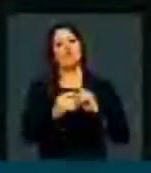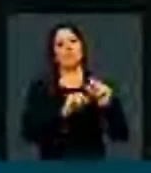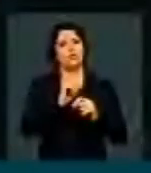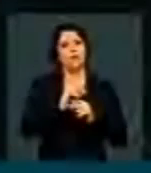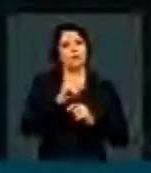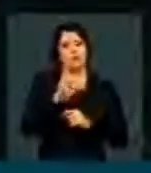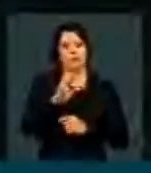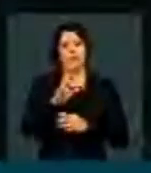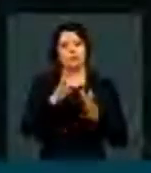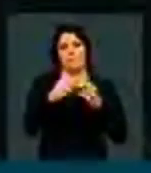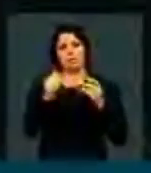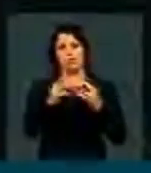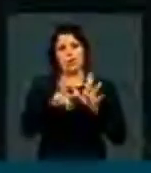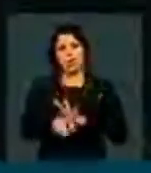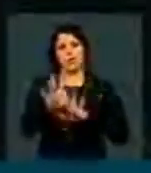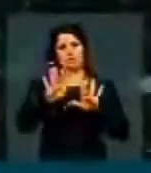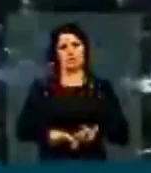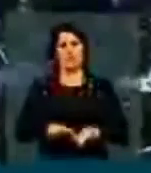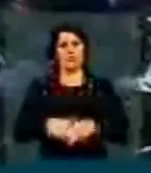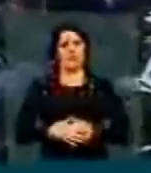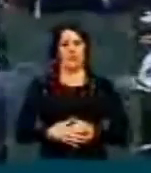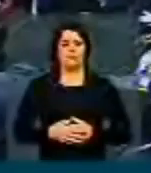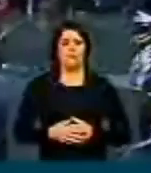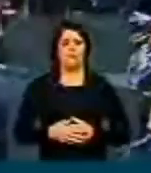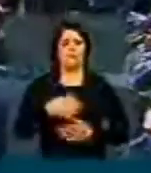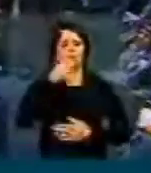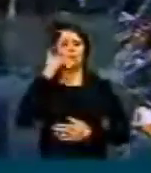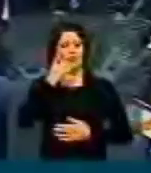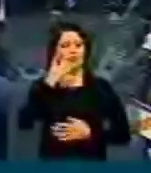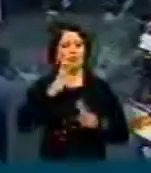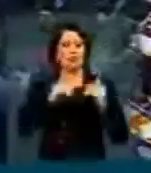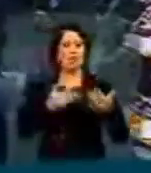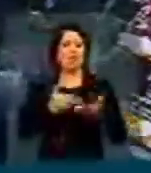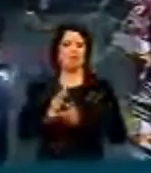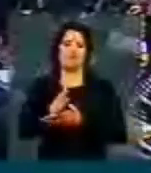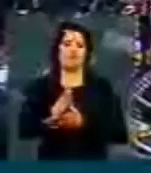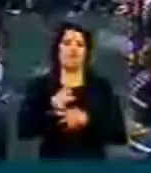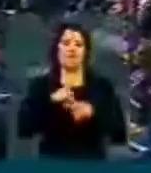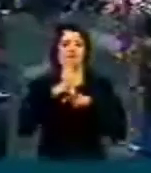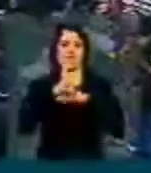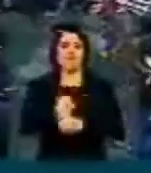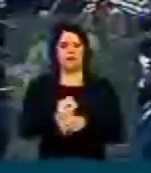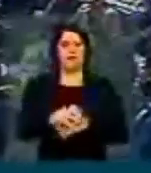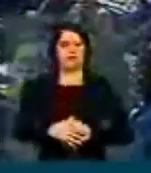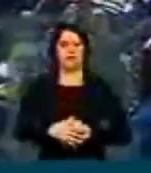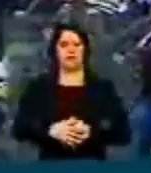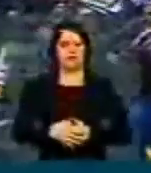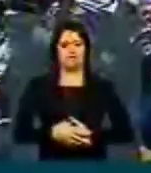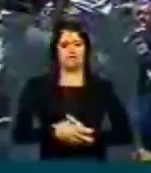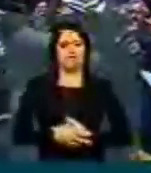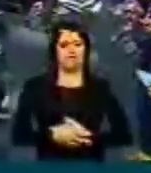requerimento, permaneçam como se acham. O requerimento foi aprovado. Verificação. Verificação.